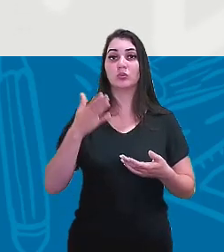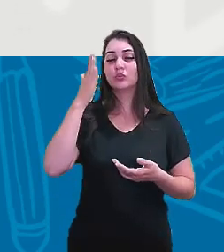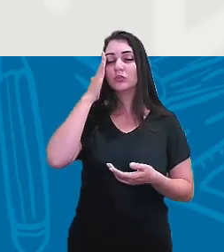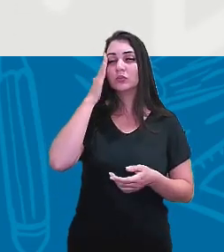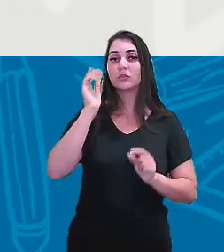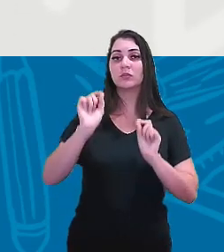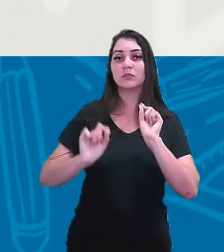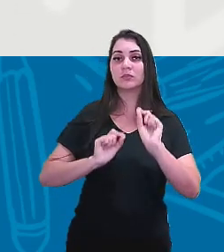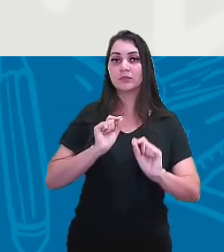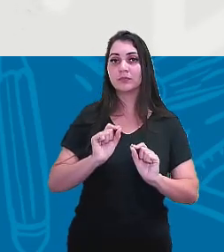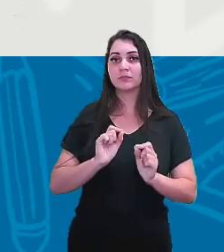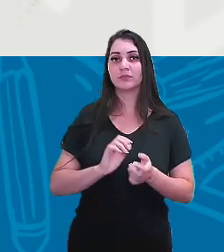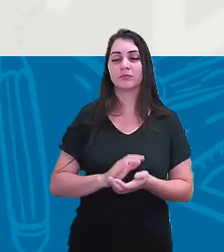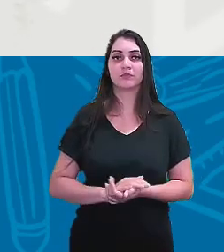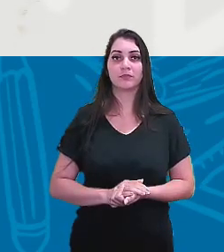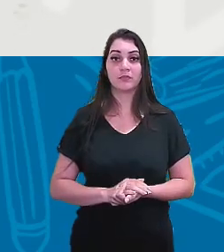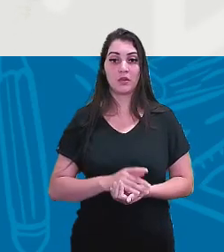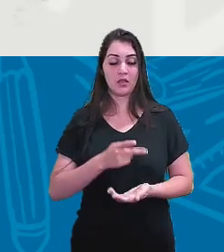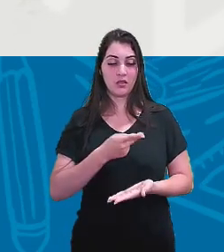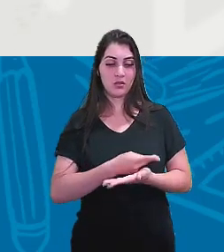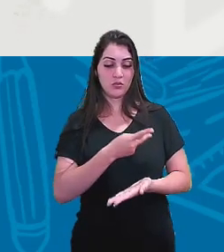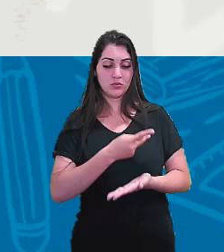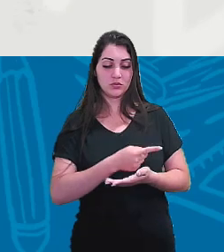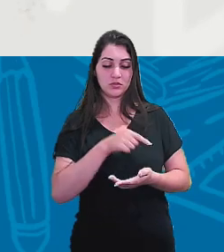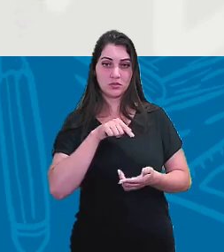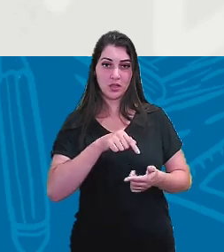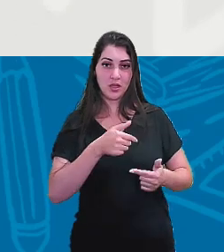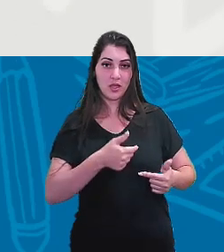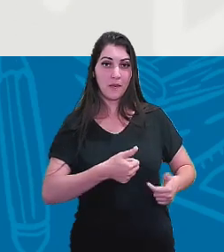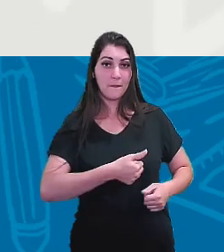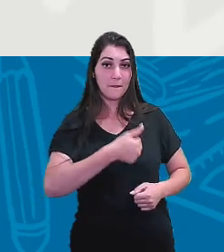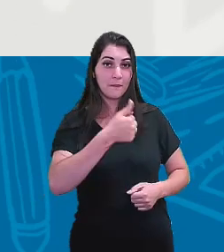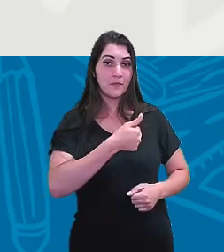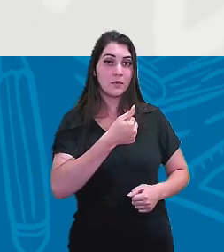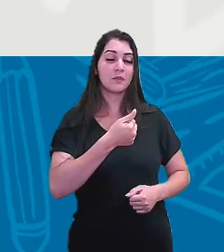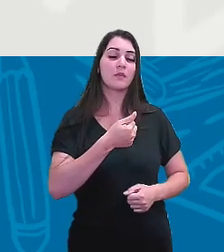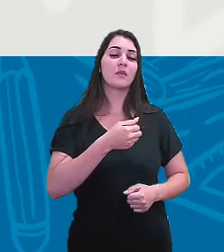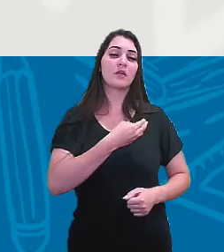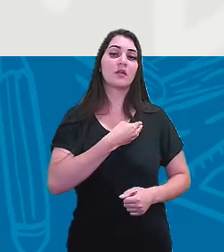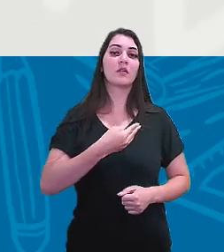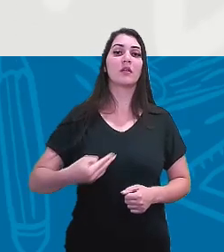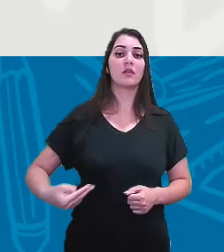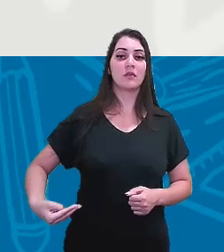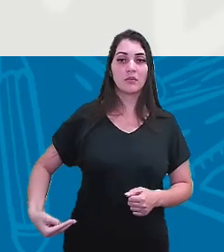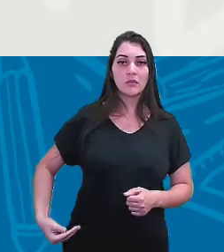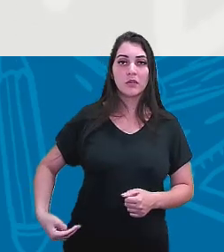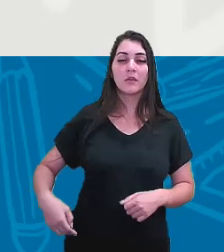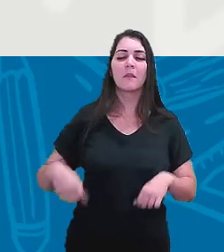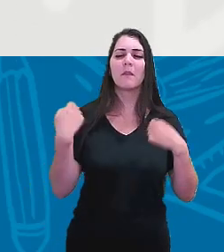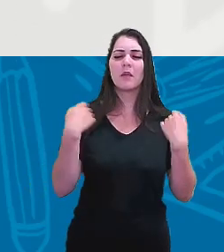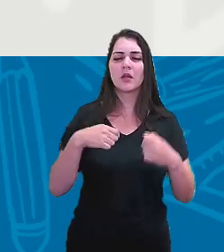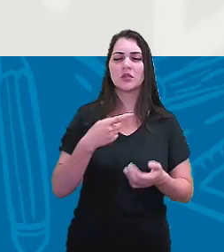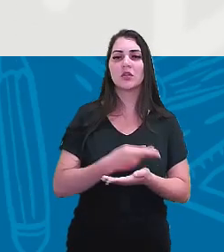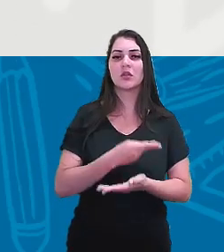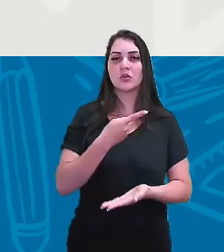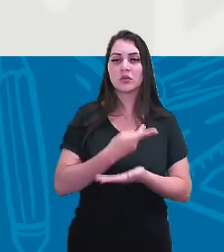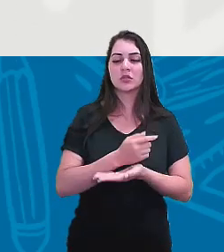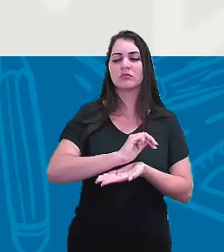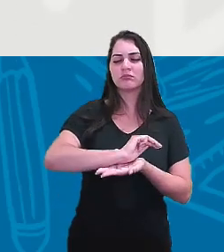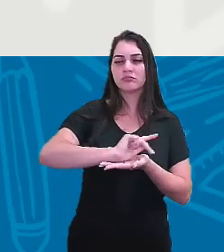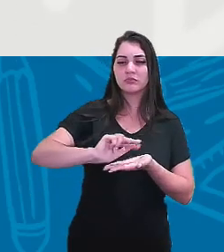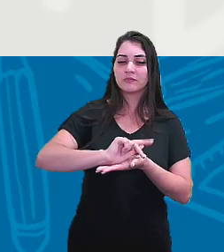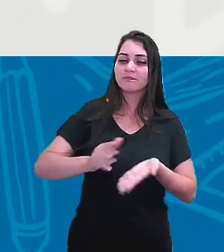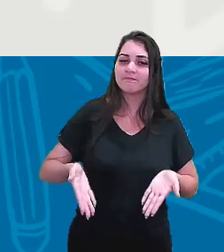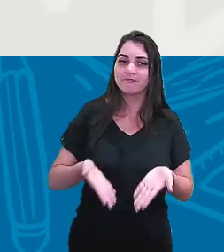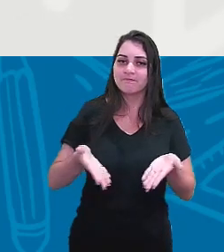que para acontecer a Primeira República foi necessário uma série de fatores contribuir com isso.